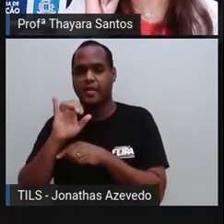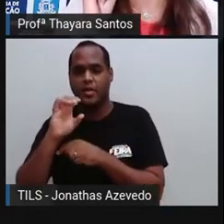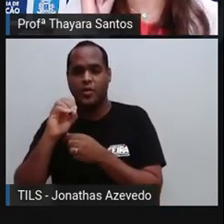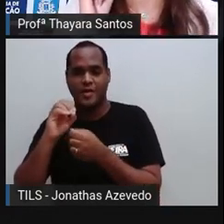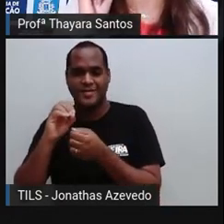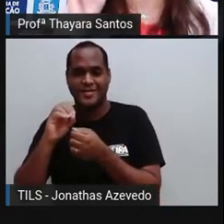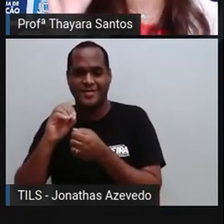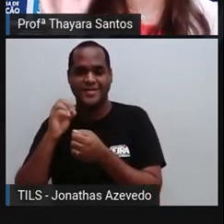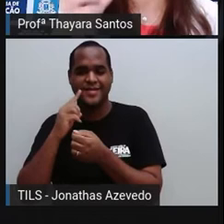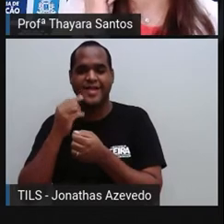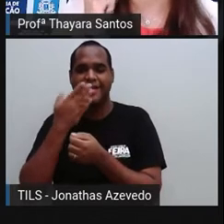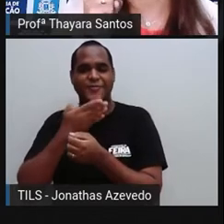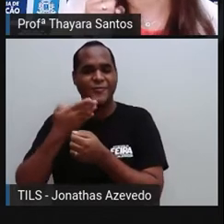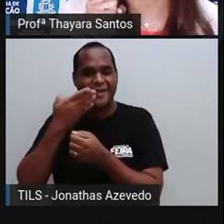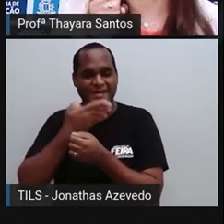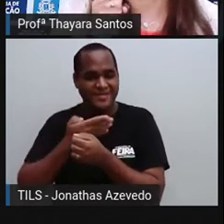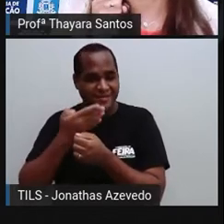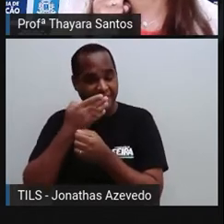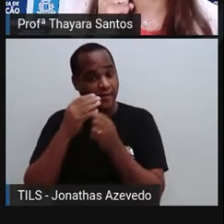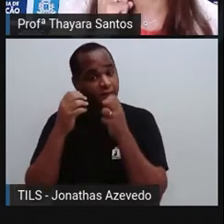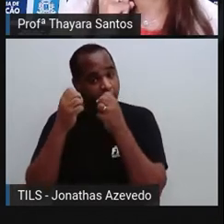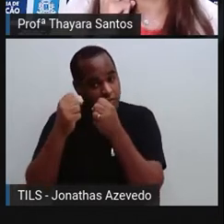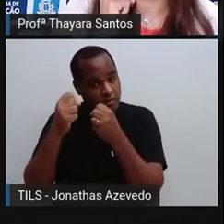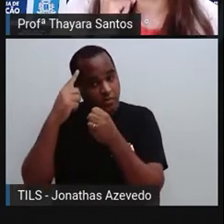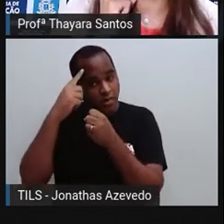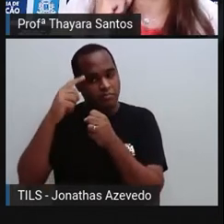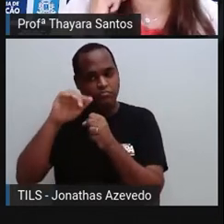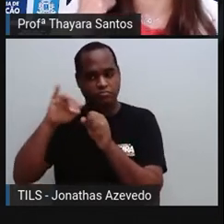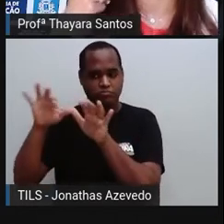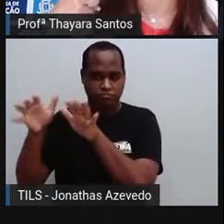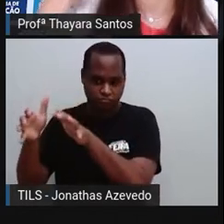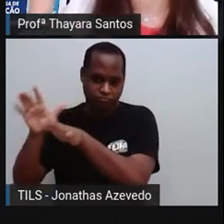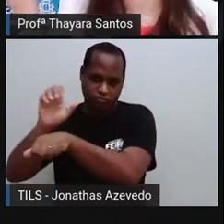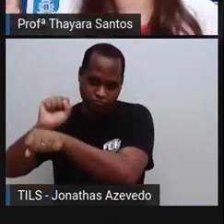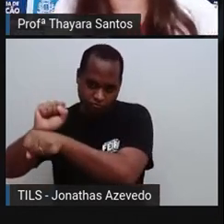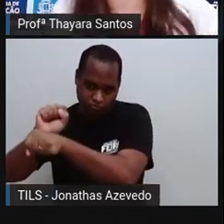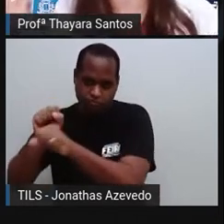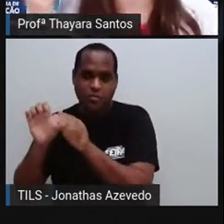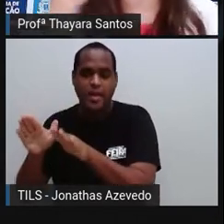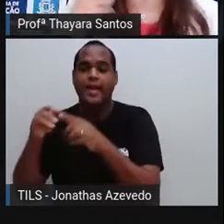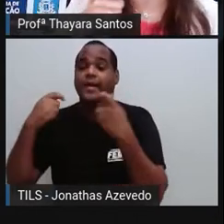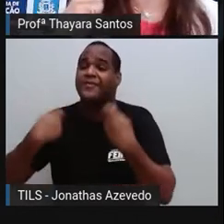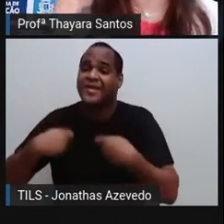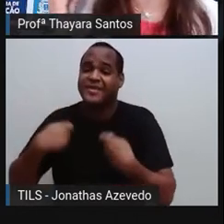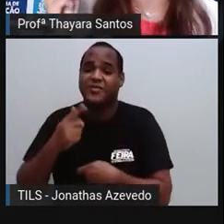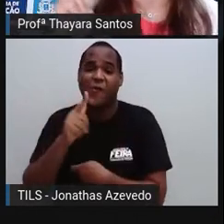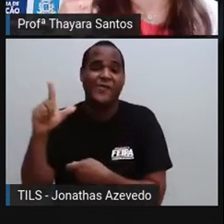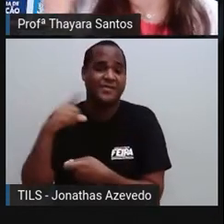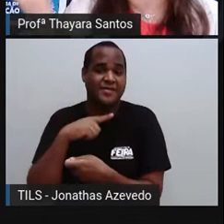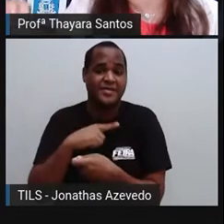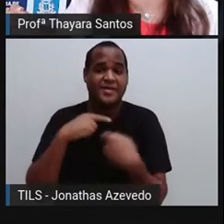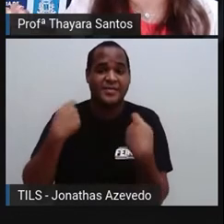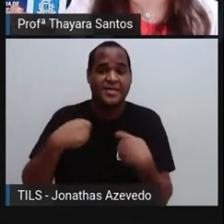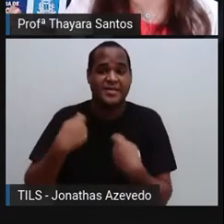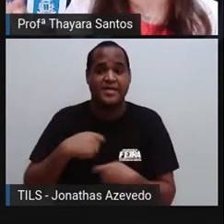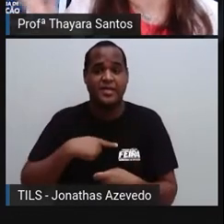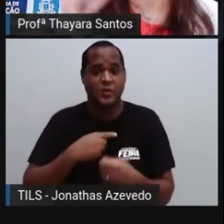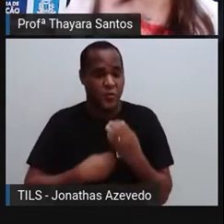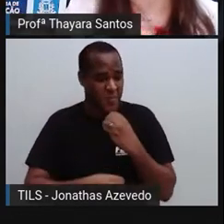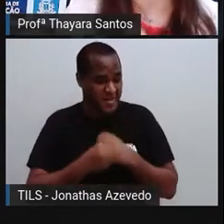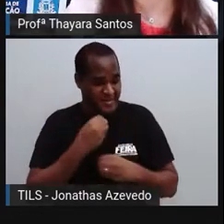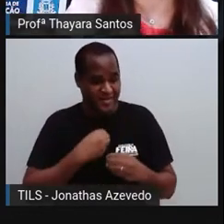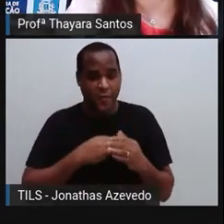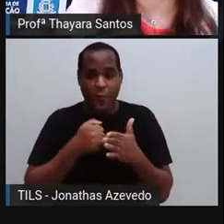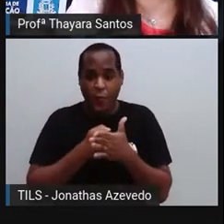toda que a gente tem em excesso e guardar ela num cantinho para quando a gente precisar, no momento que a gente estiver num jejum prolongado,